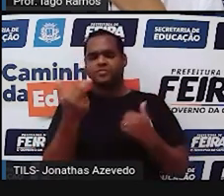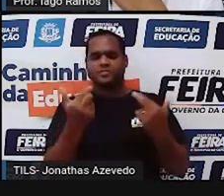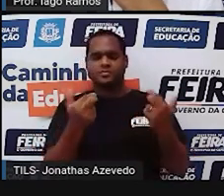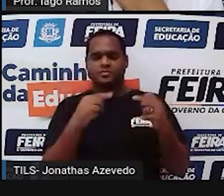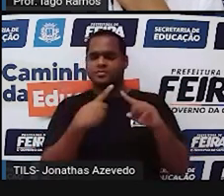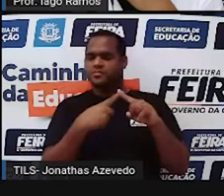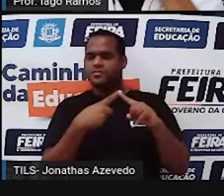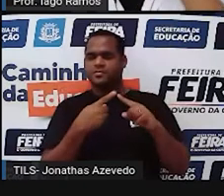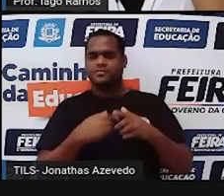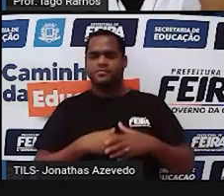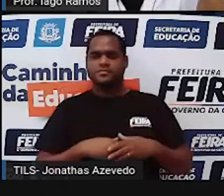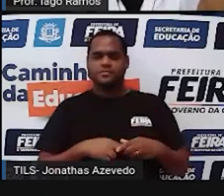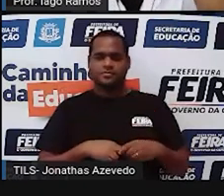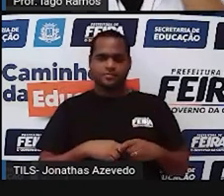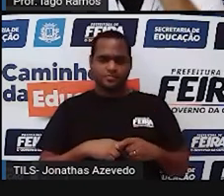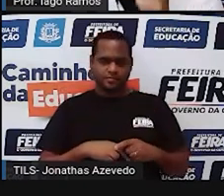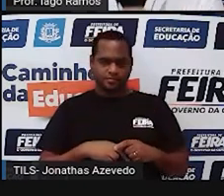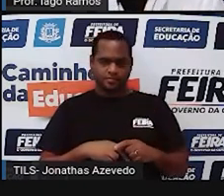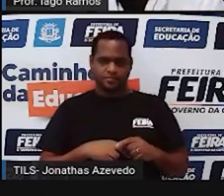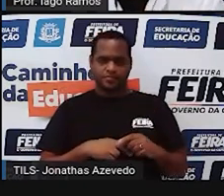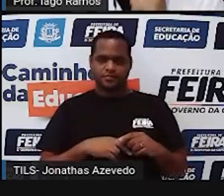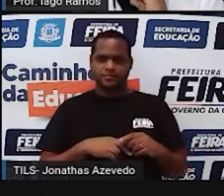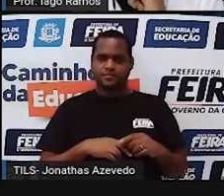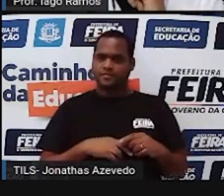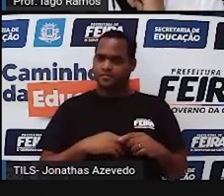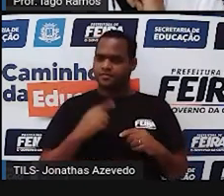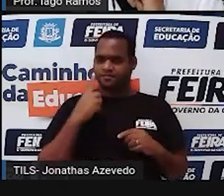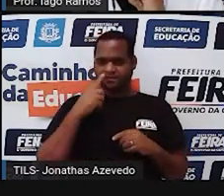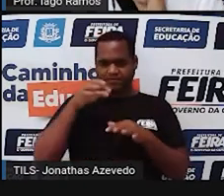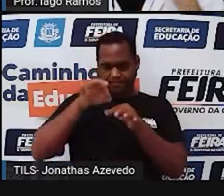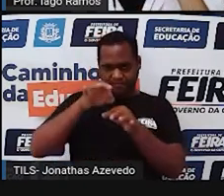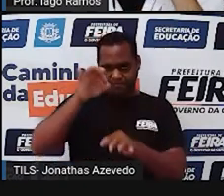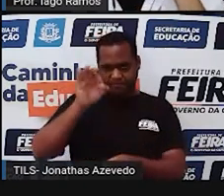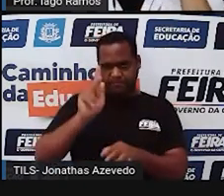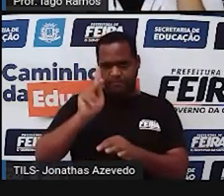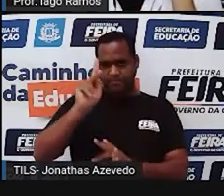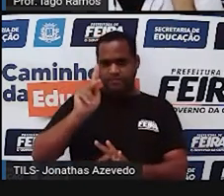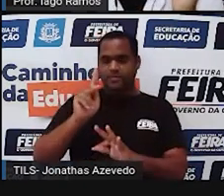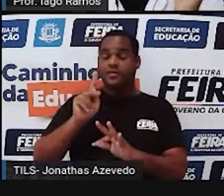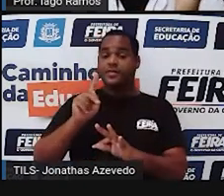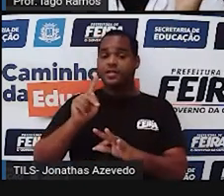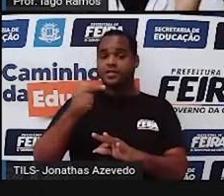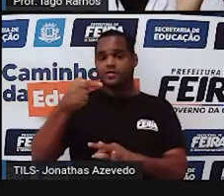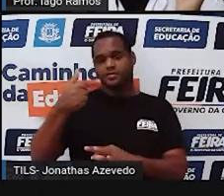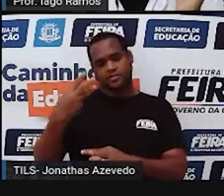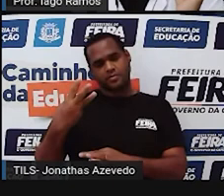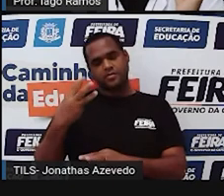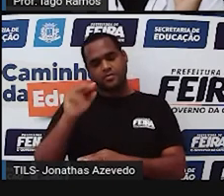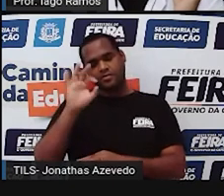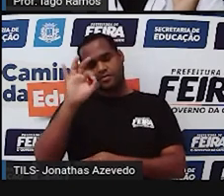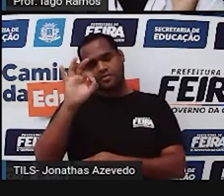porque essa corda passou no meio do ângulo o ângulo tinha 73,